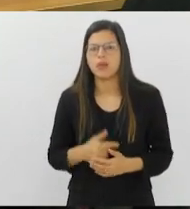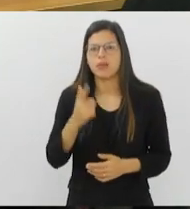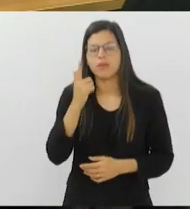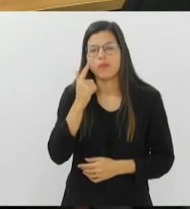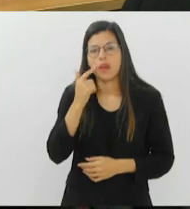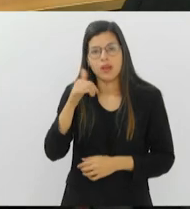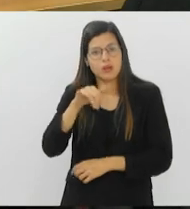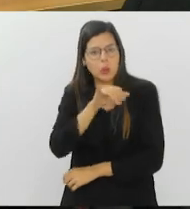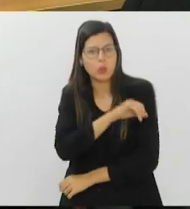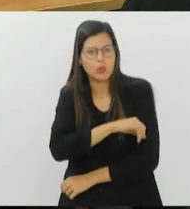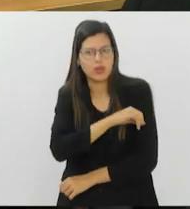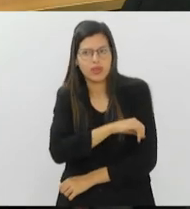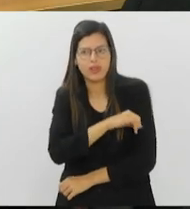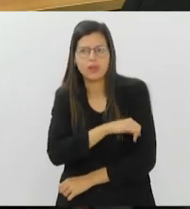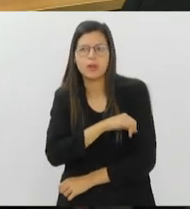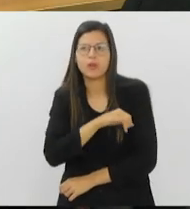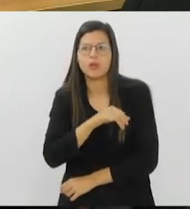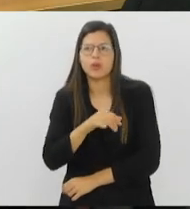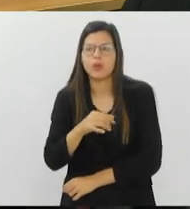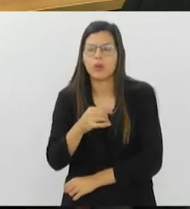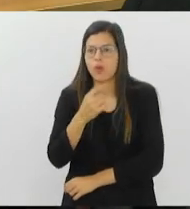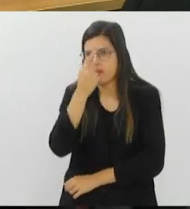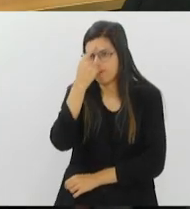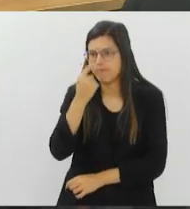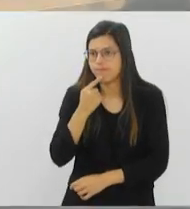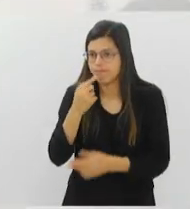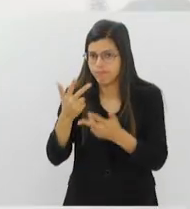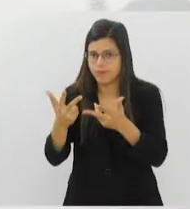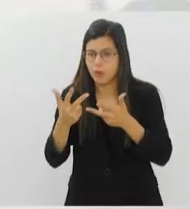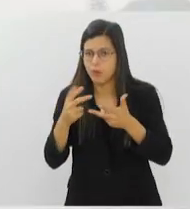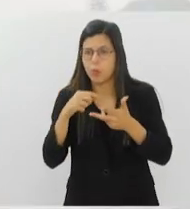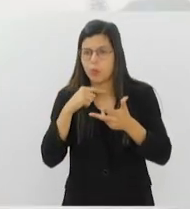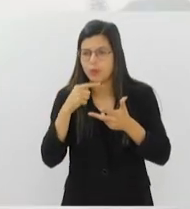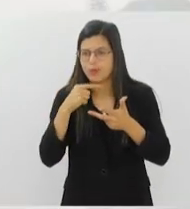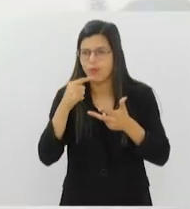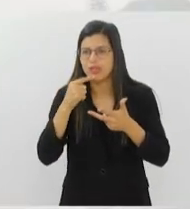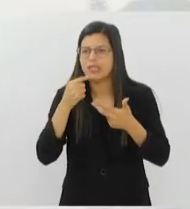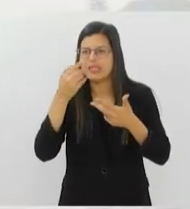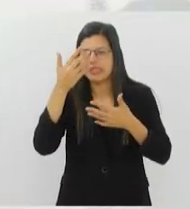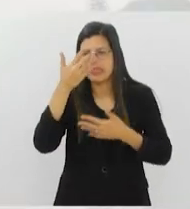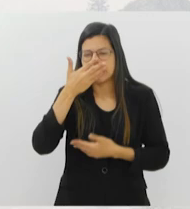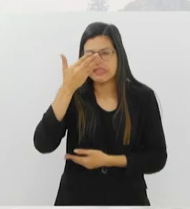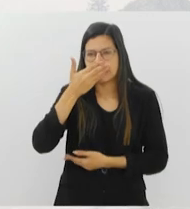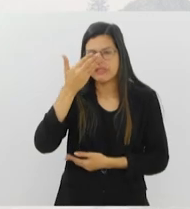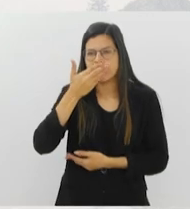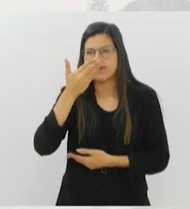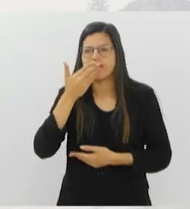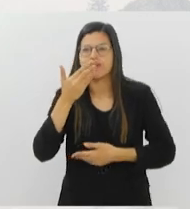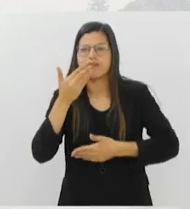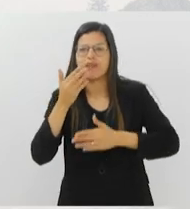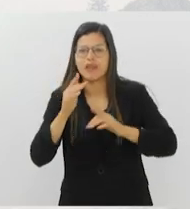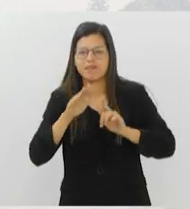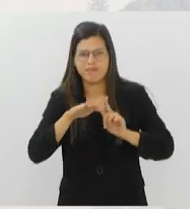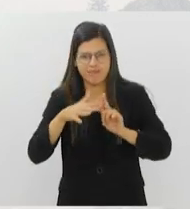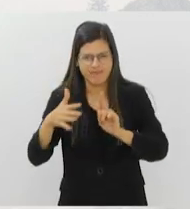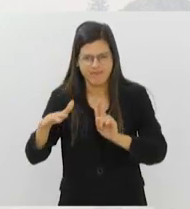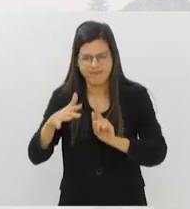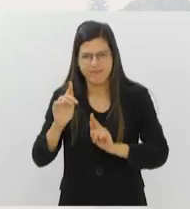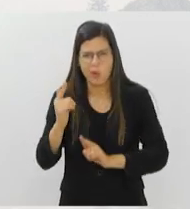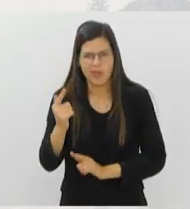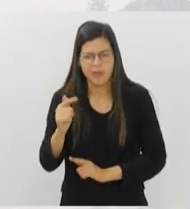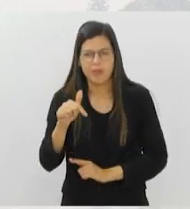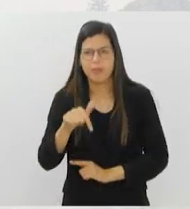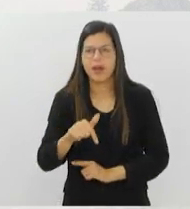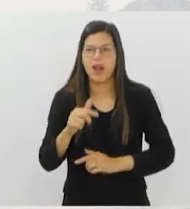Rio de Janeiro. Olha só a imagem, quase que a gente não consegue ver aí a Baía de Guanabara. Ponte Riniterói está bem